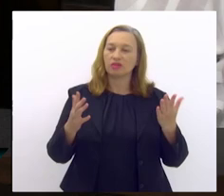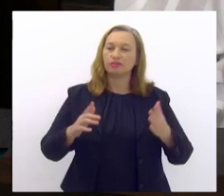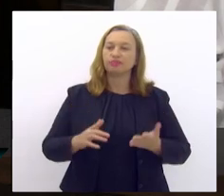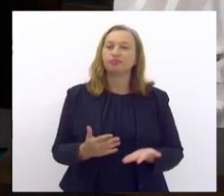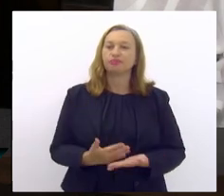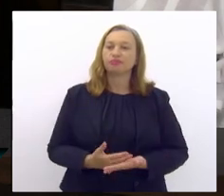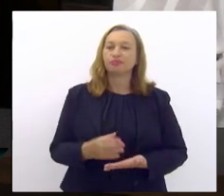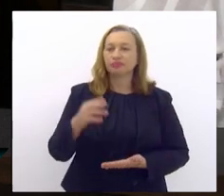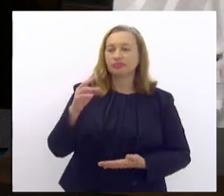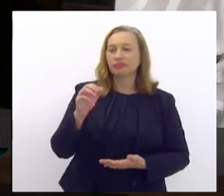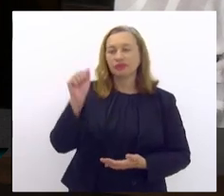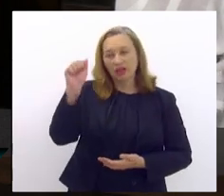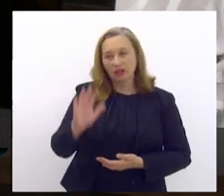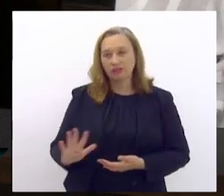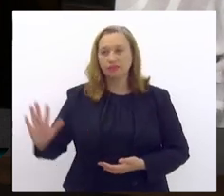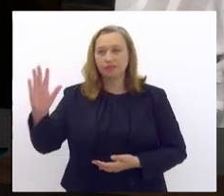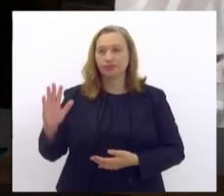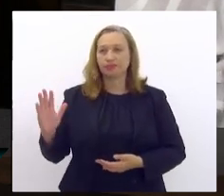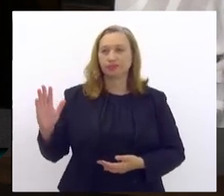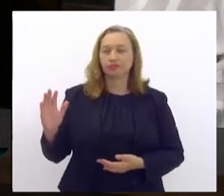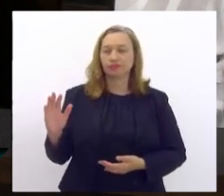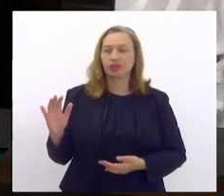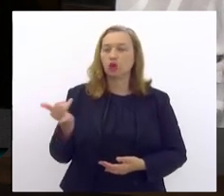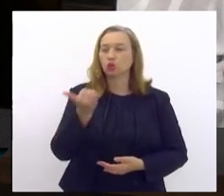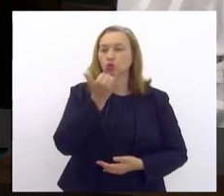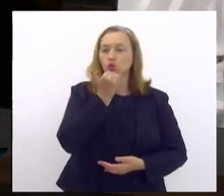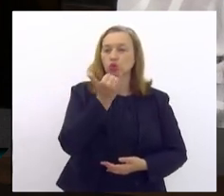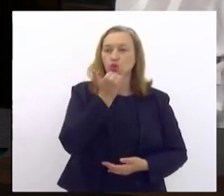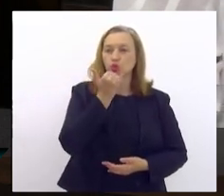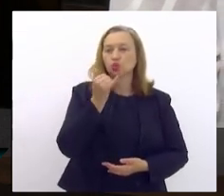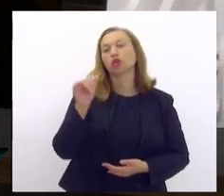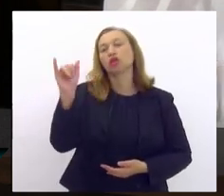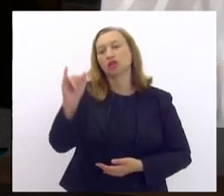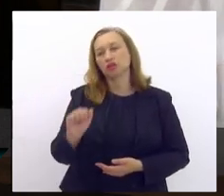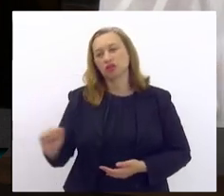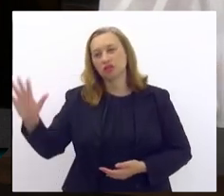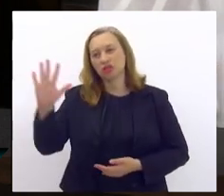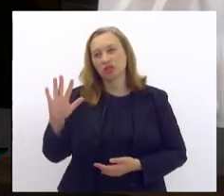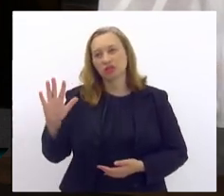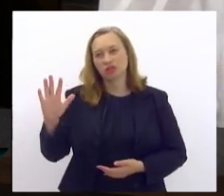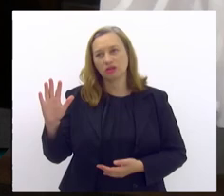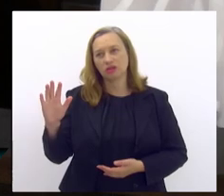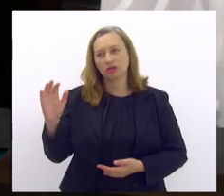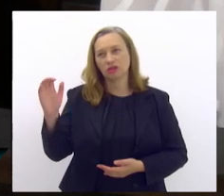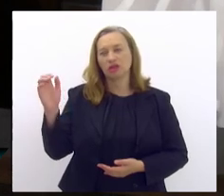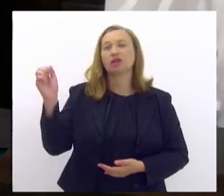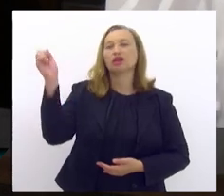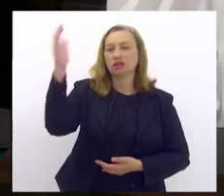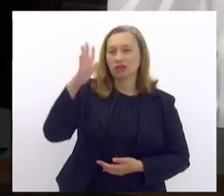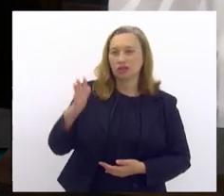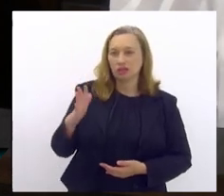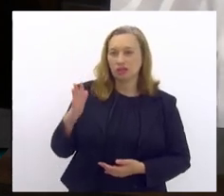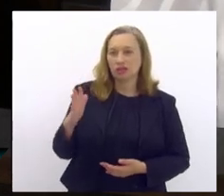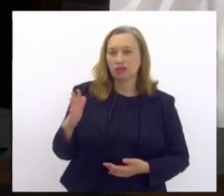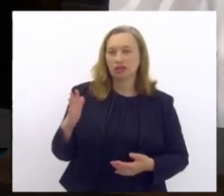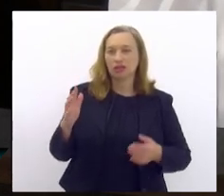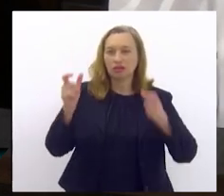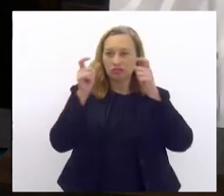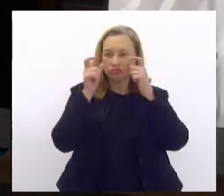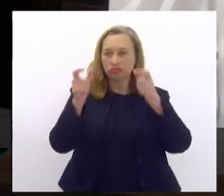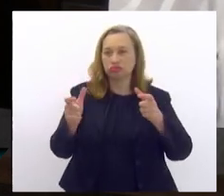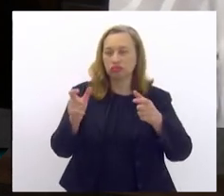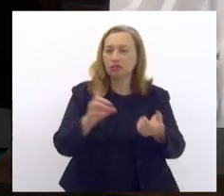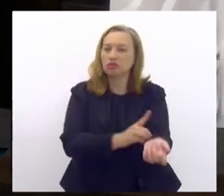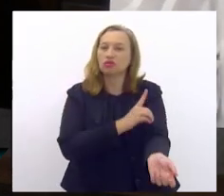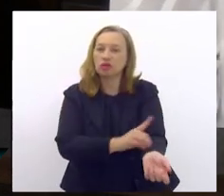Associação Nacional de Atenção ao Diabetes, da FENAD,